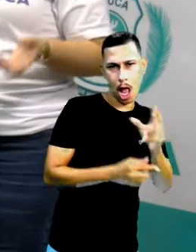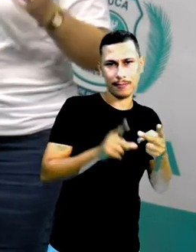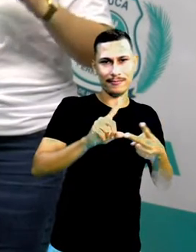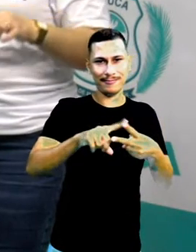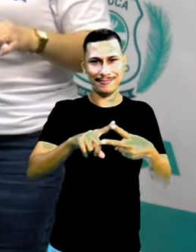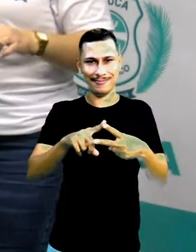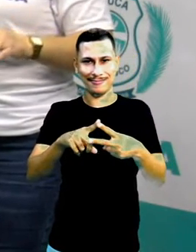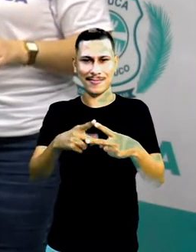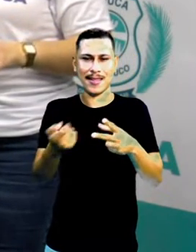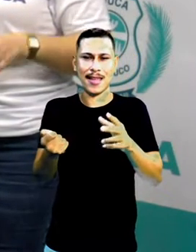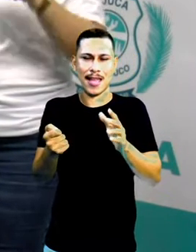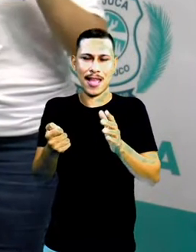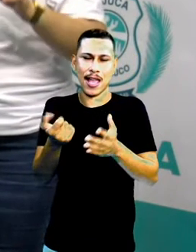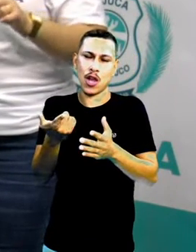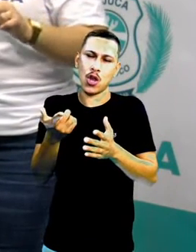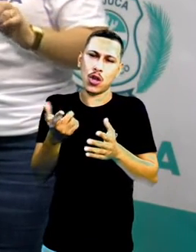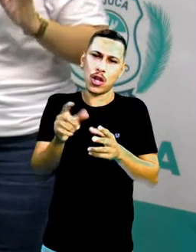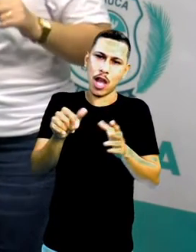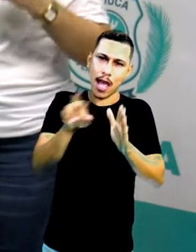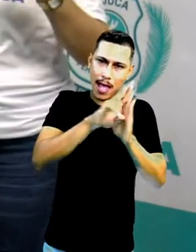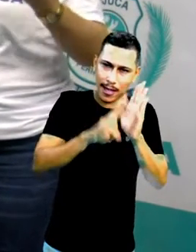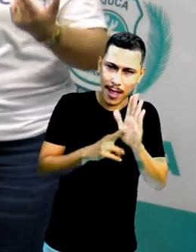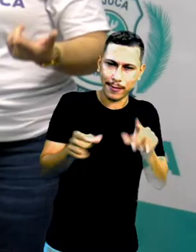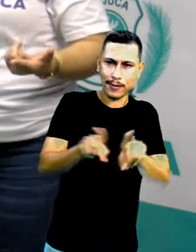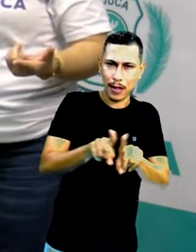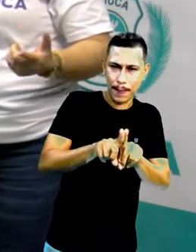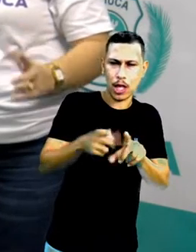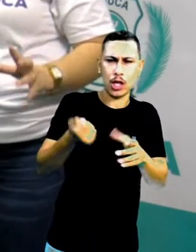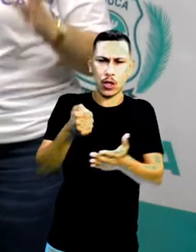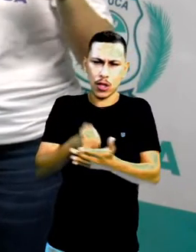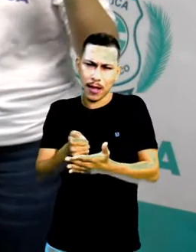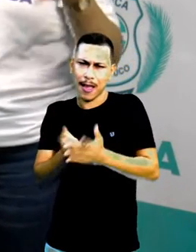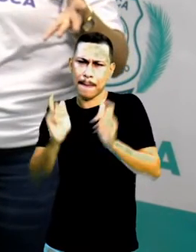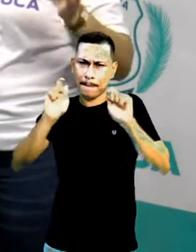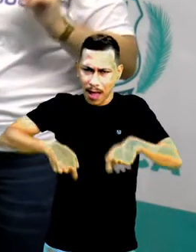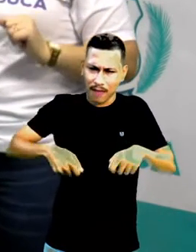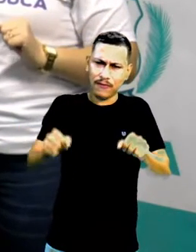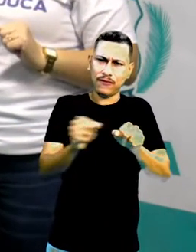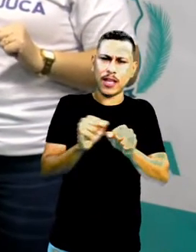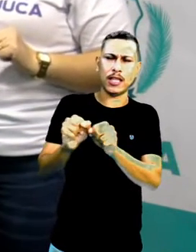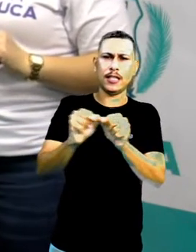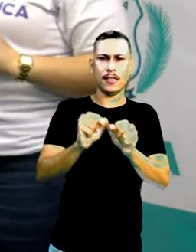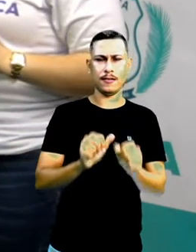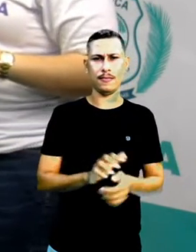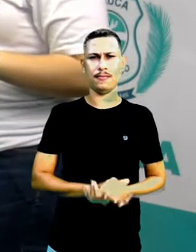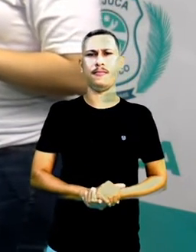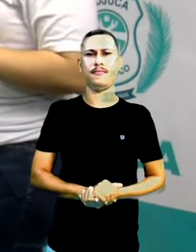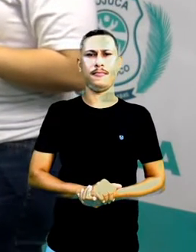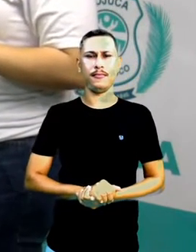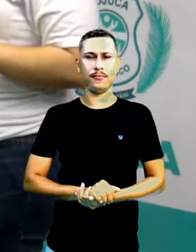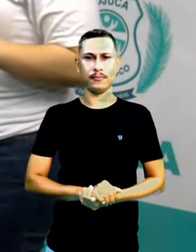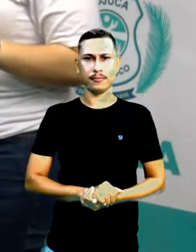direitos, mas também para regulamentar aquilo que nós devemos fazer, os nossos deveres.